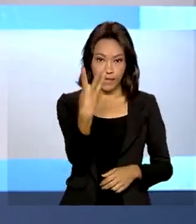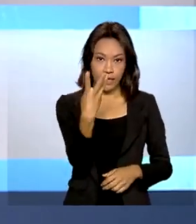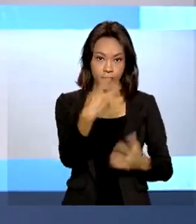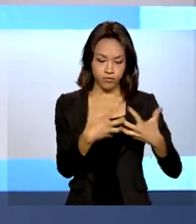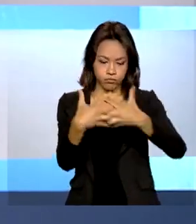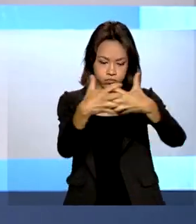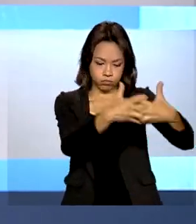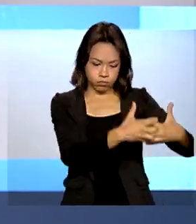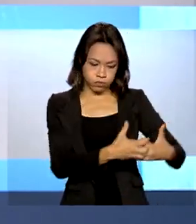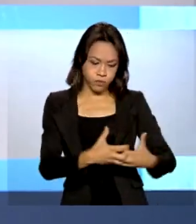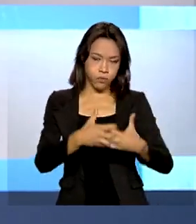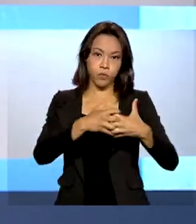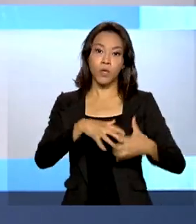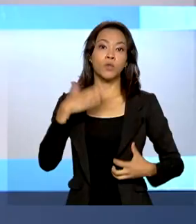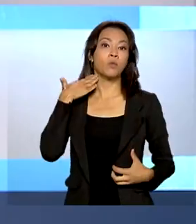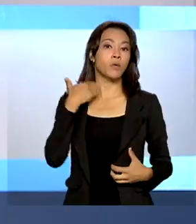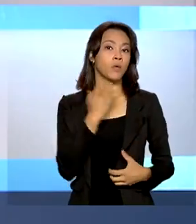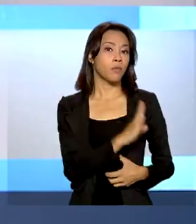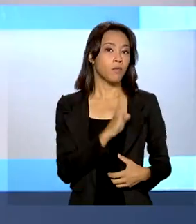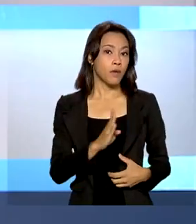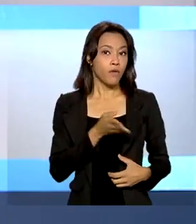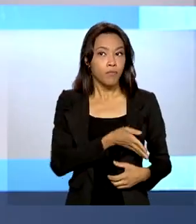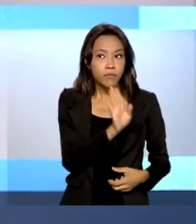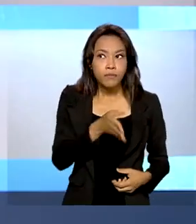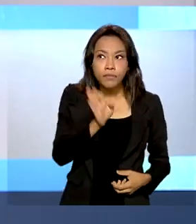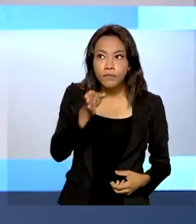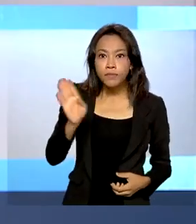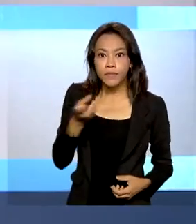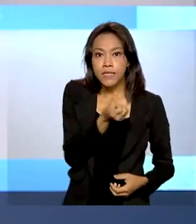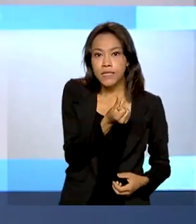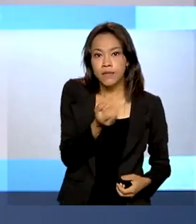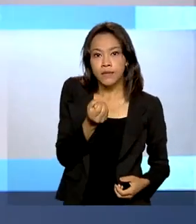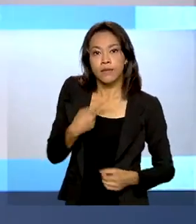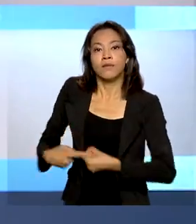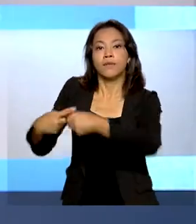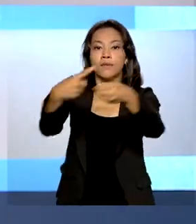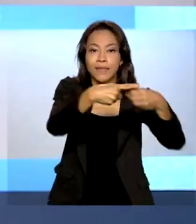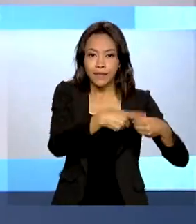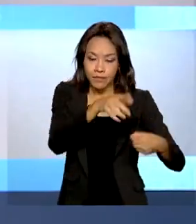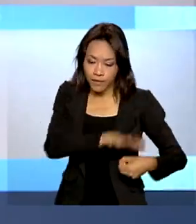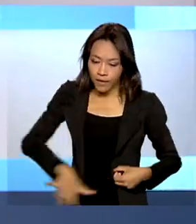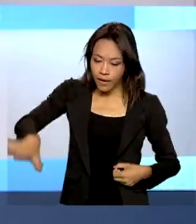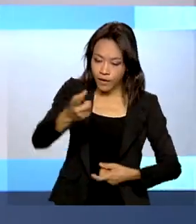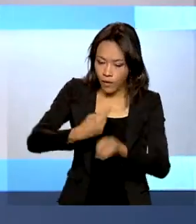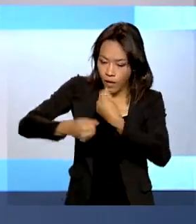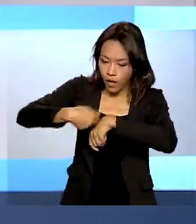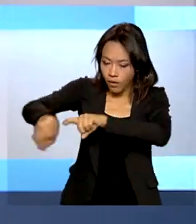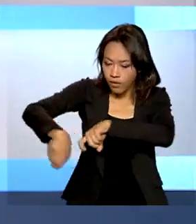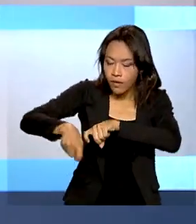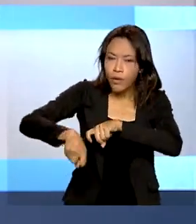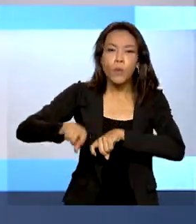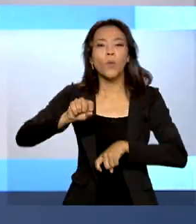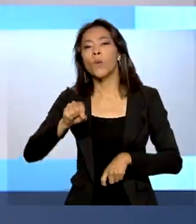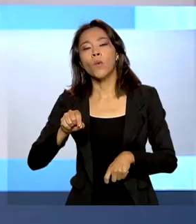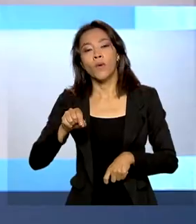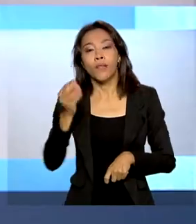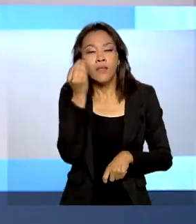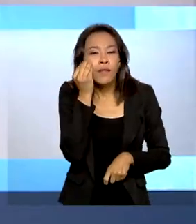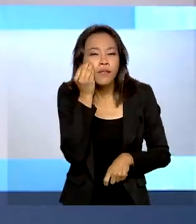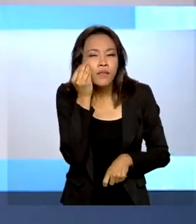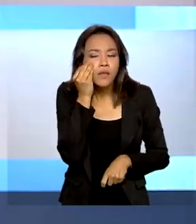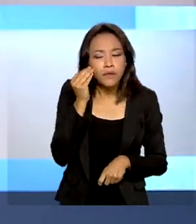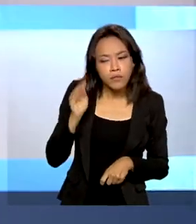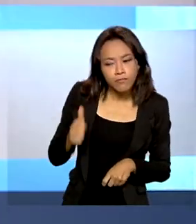Banco do Brasil vão visitar mais de 600 municípios nos principais polos do agronegócio do país, prestando assessoria aos